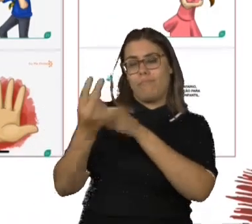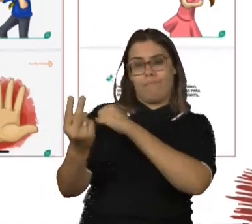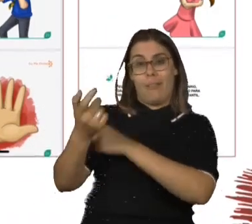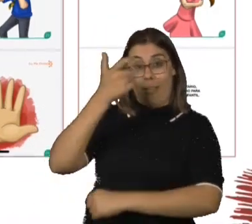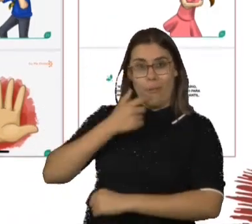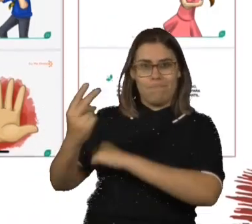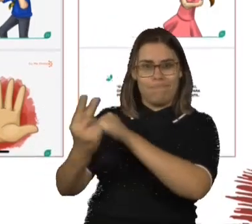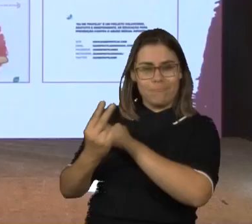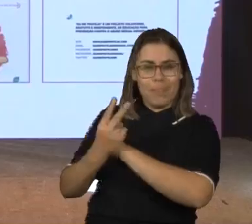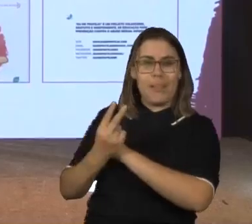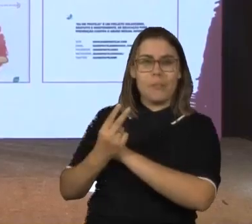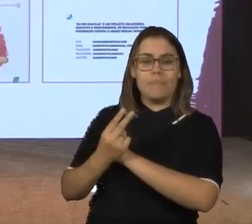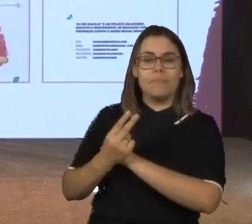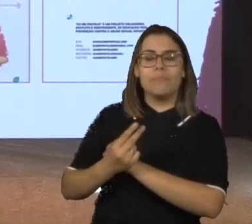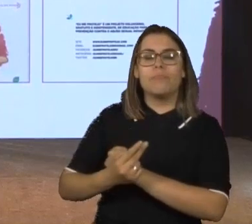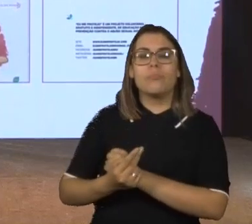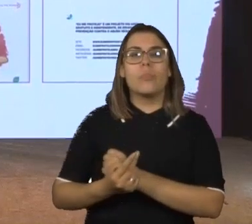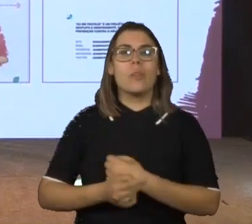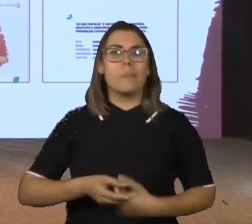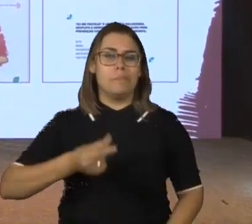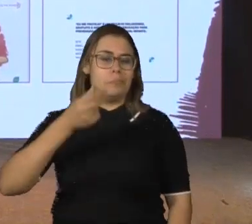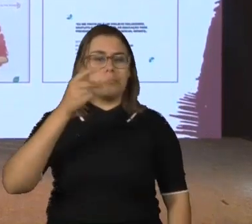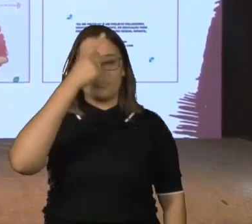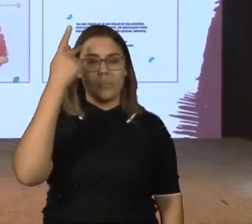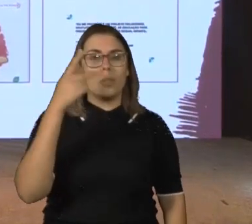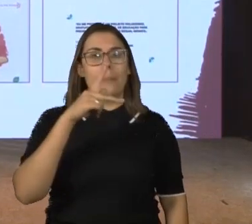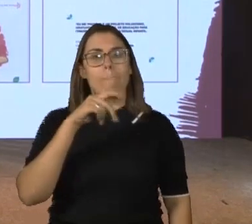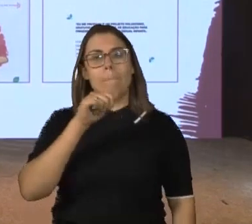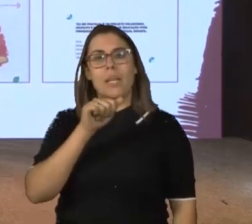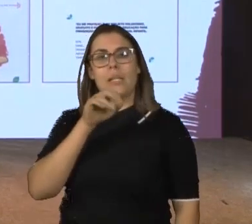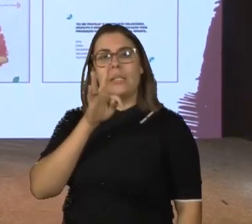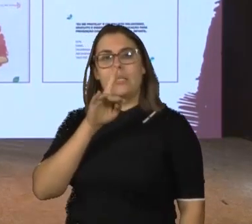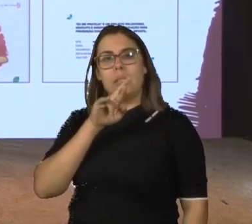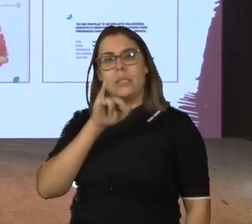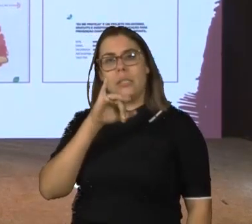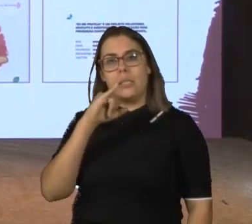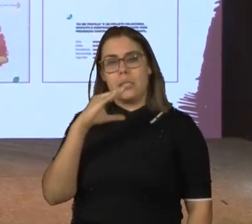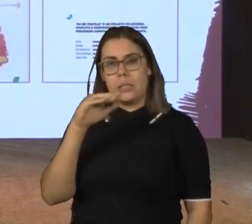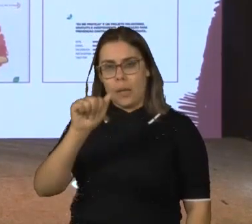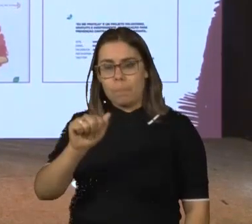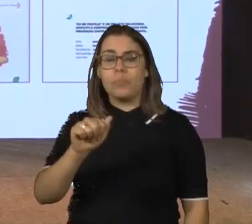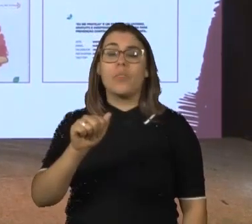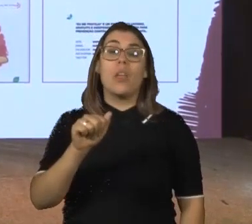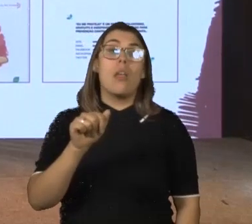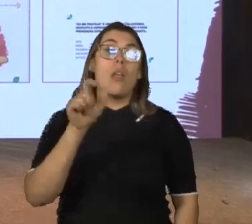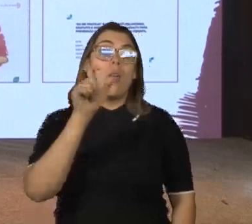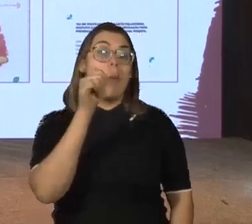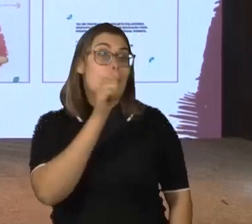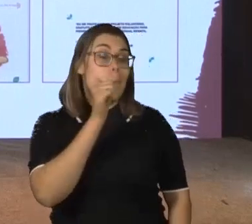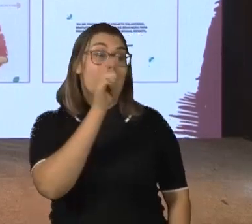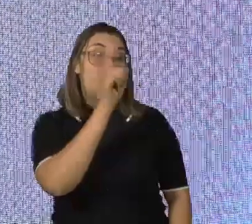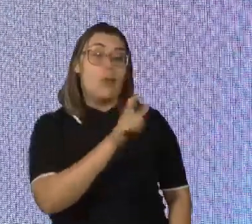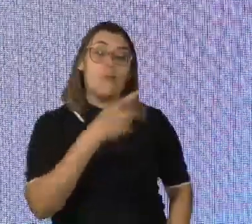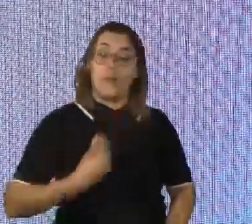a Patrícia Almeida, uma pessoa com explosão de virtudes, ela veio, morava, fora